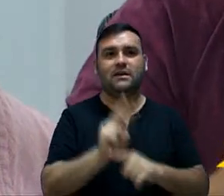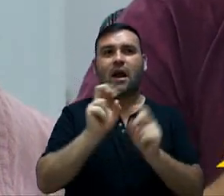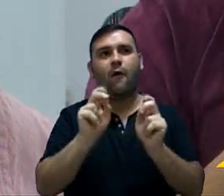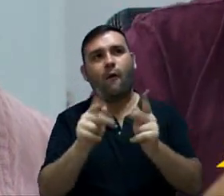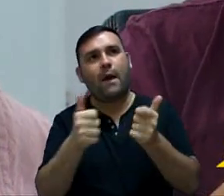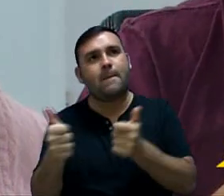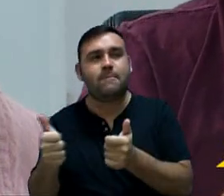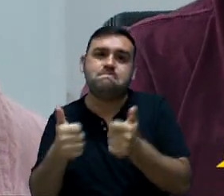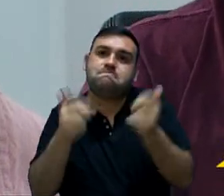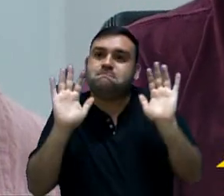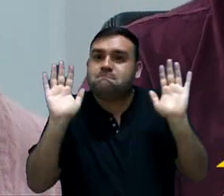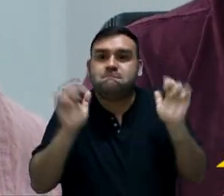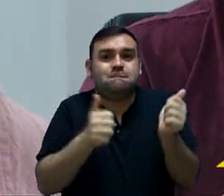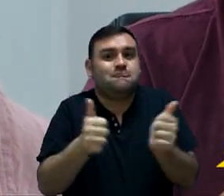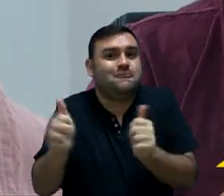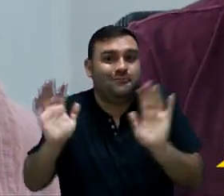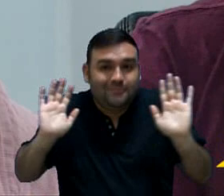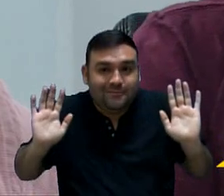está tudo ok, está tudo ok.